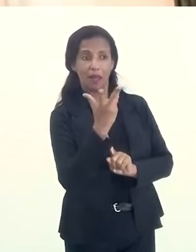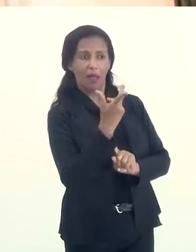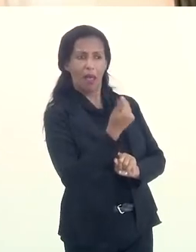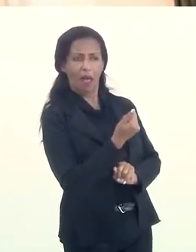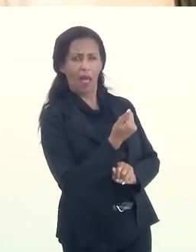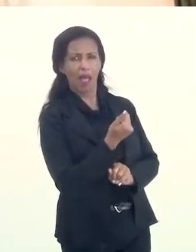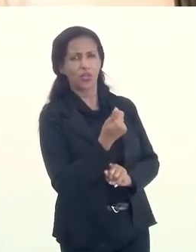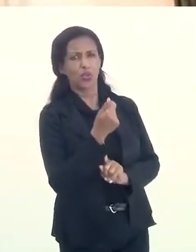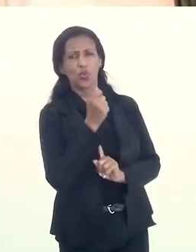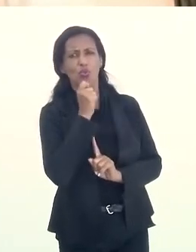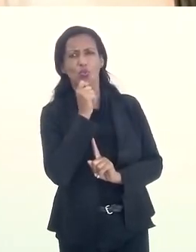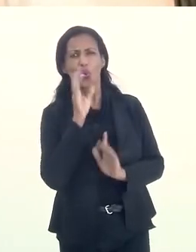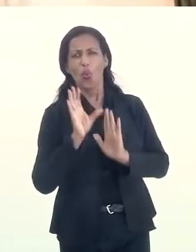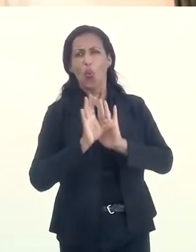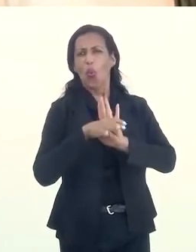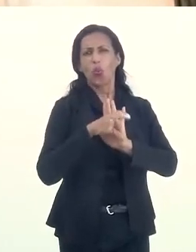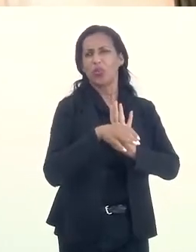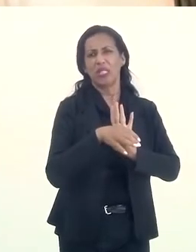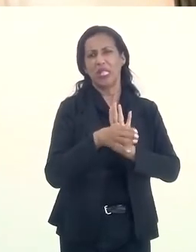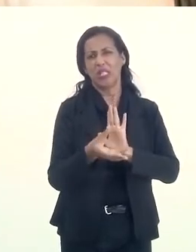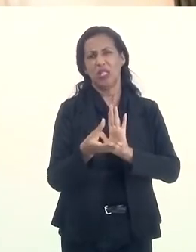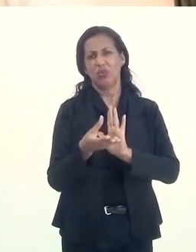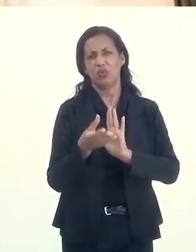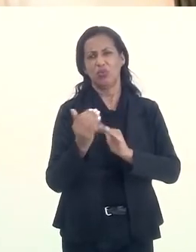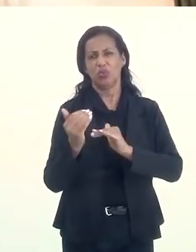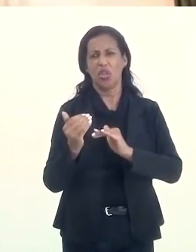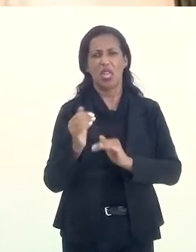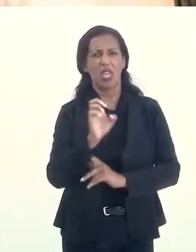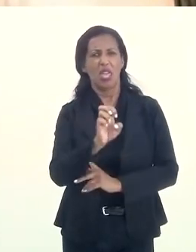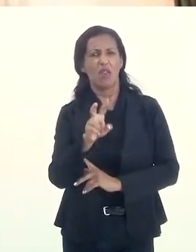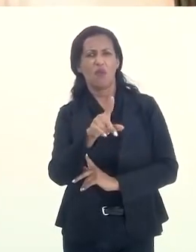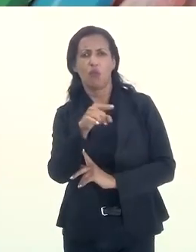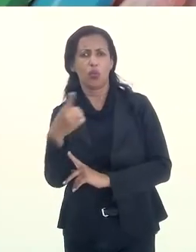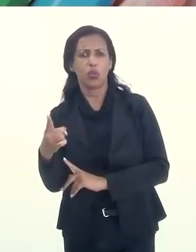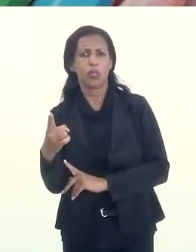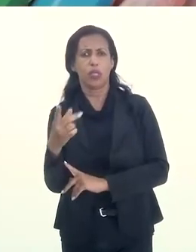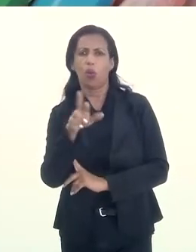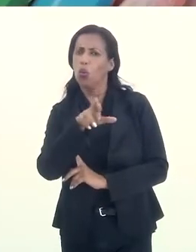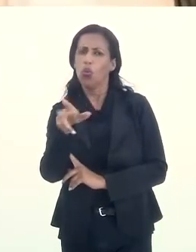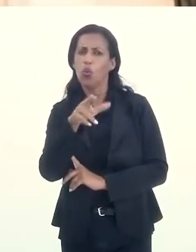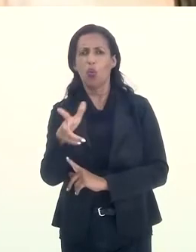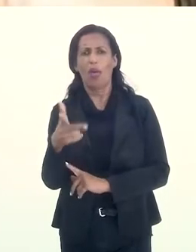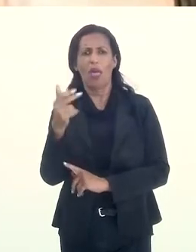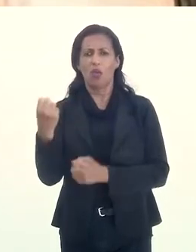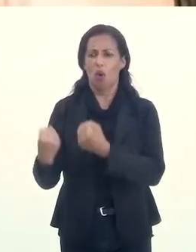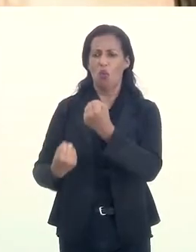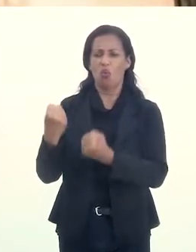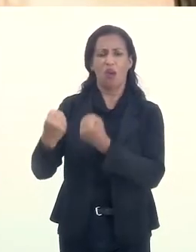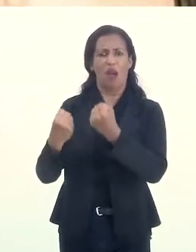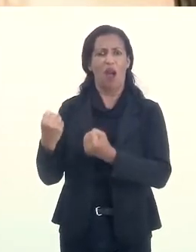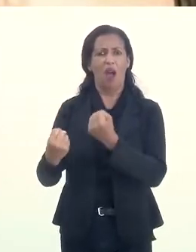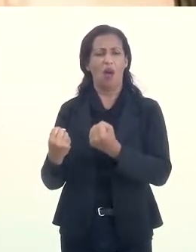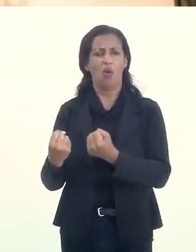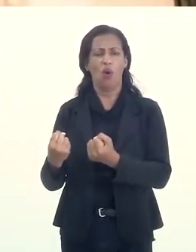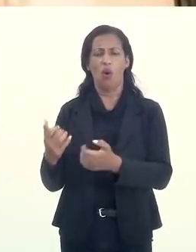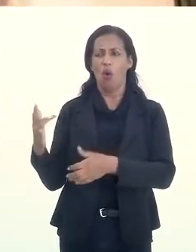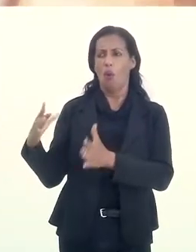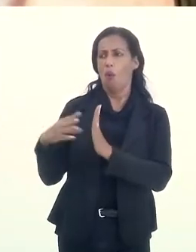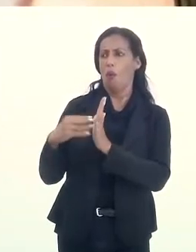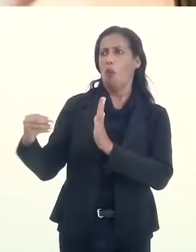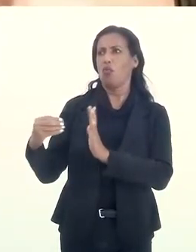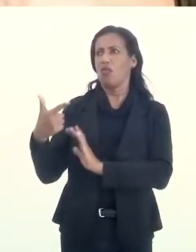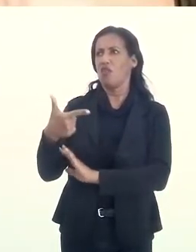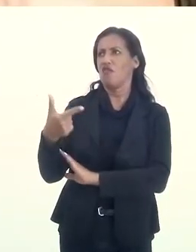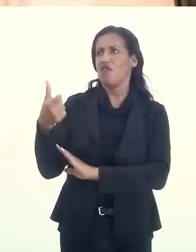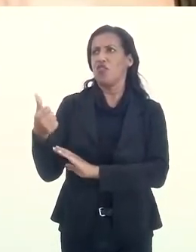arte, não cabe conceito de evolução. Isso não é um automóvel, não é em que um modelo 2021 pode trazer ganhos de